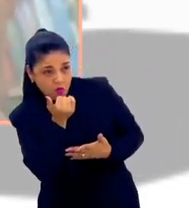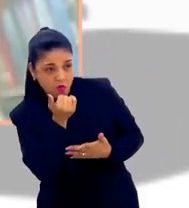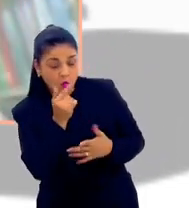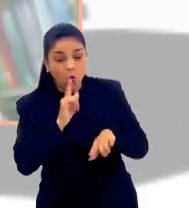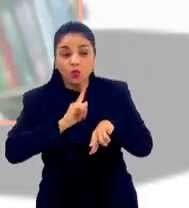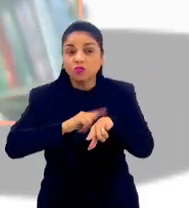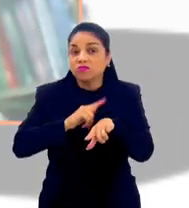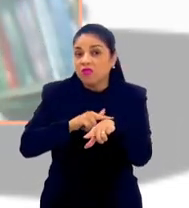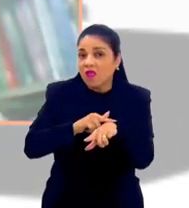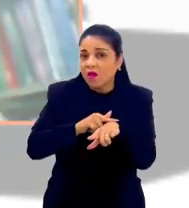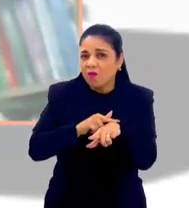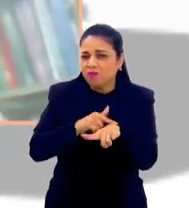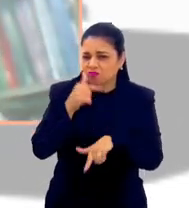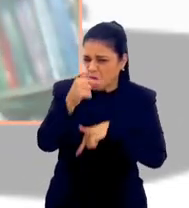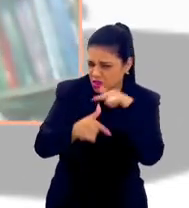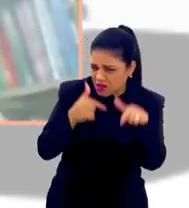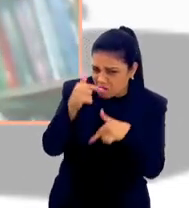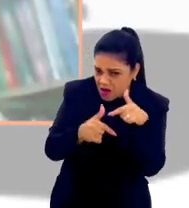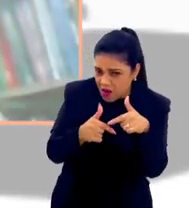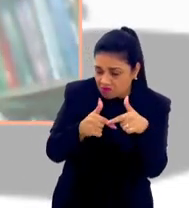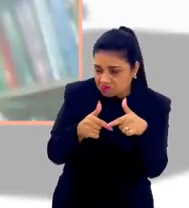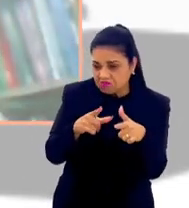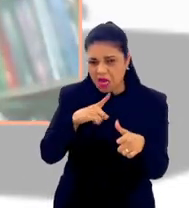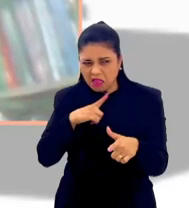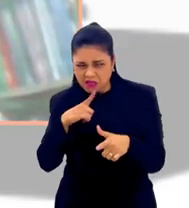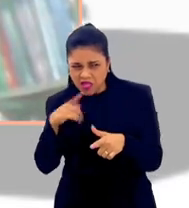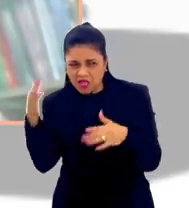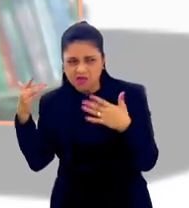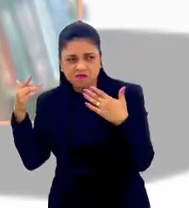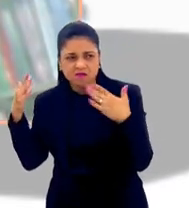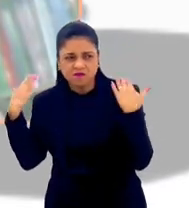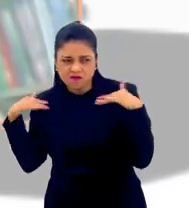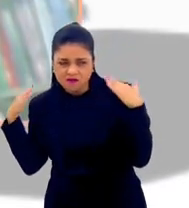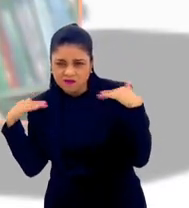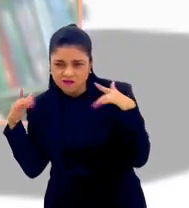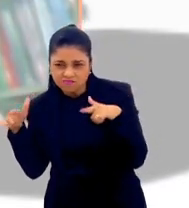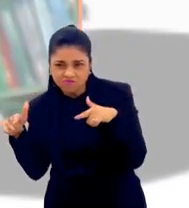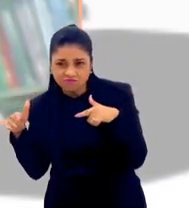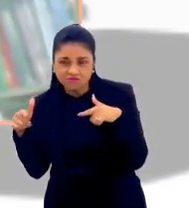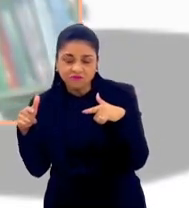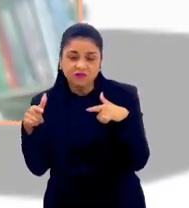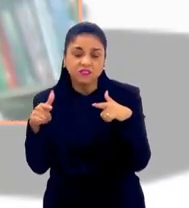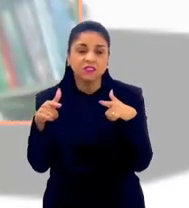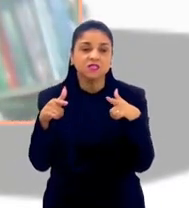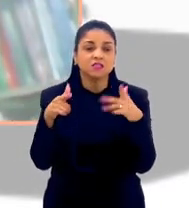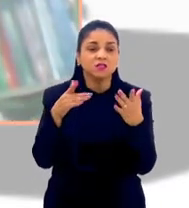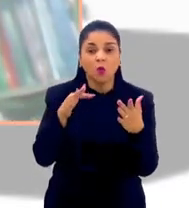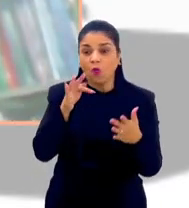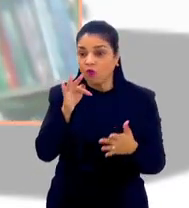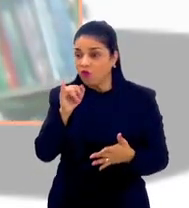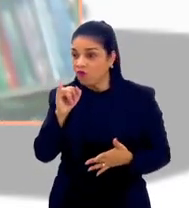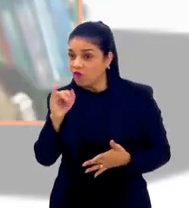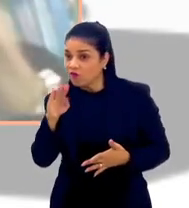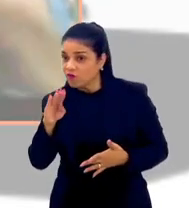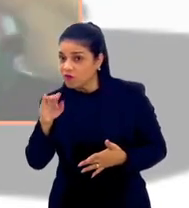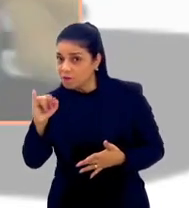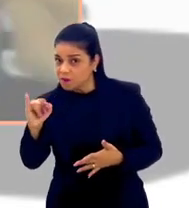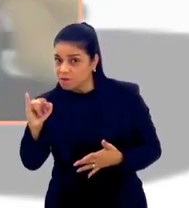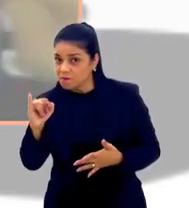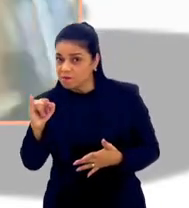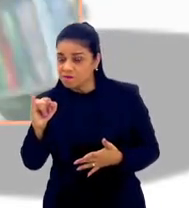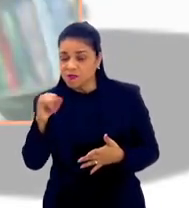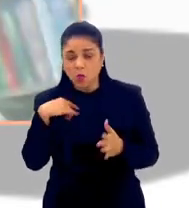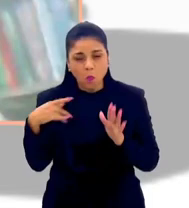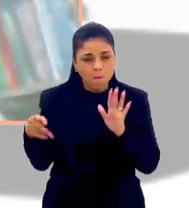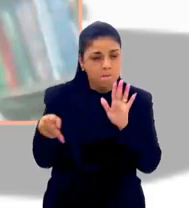usando o tempo dela só para trabalhar? Ela tem lazer? A vitalidade comunitária, que é uma dimensão do FIB, né, eu me sinto